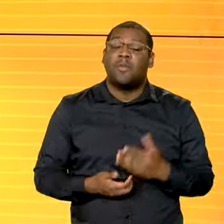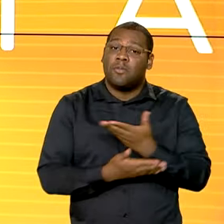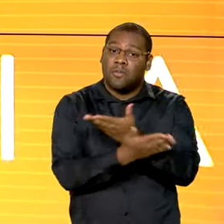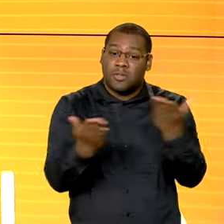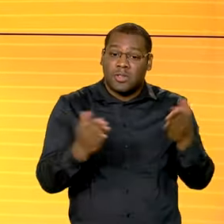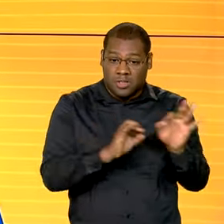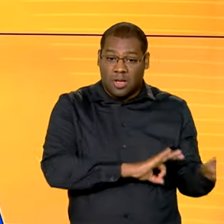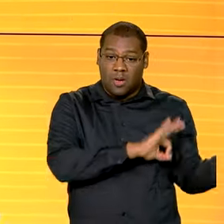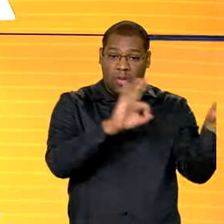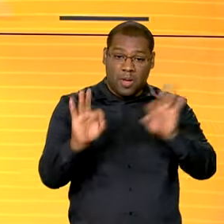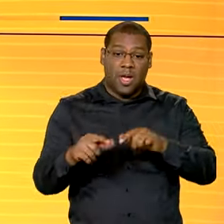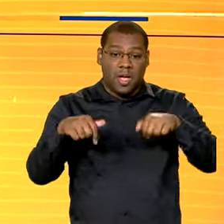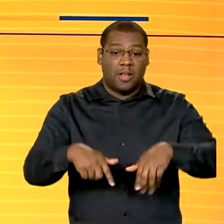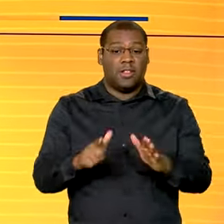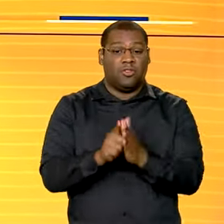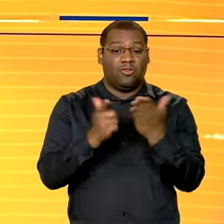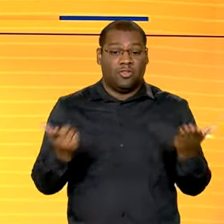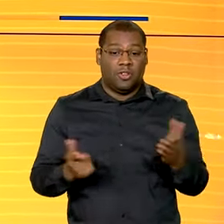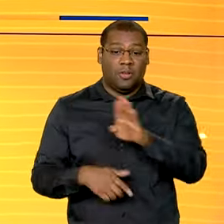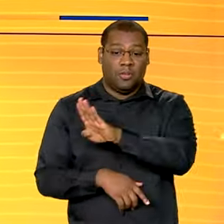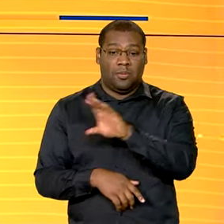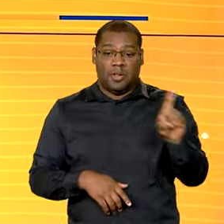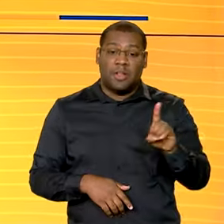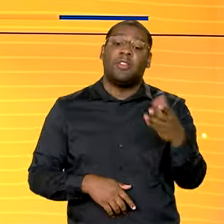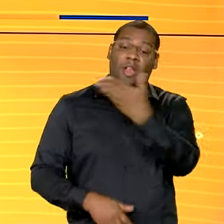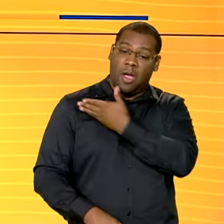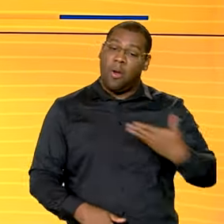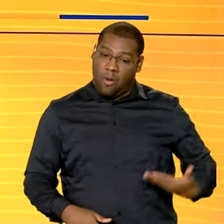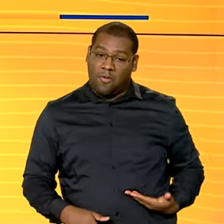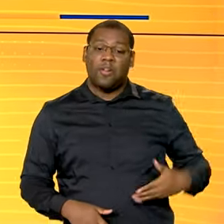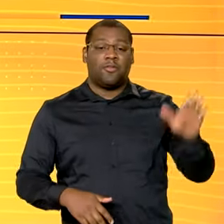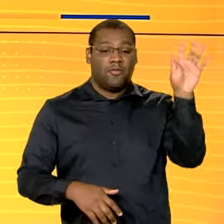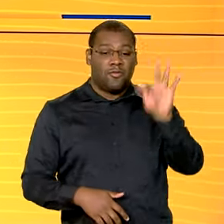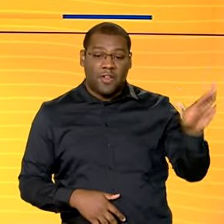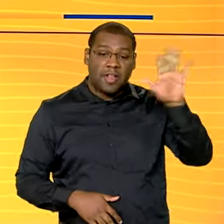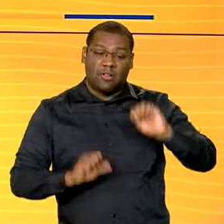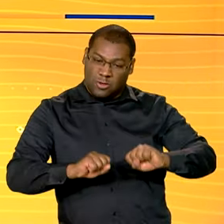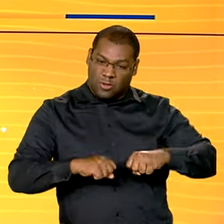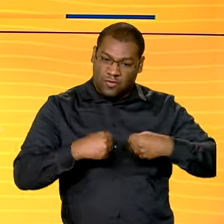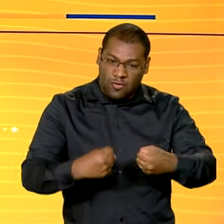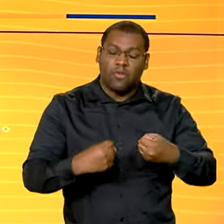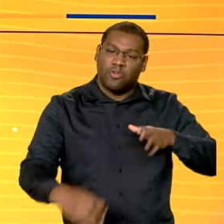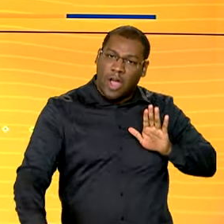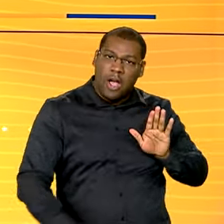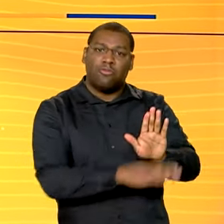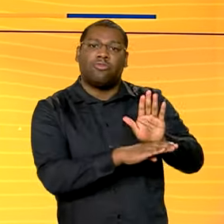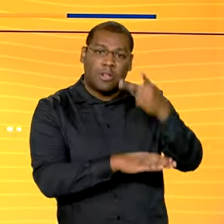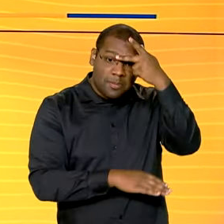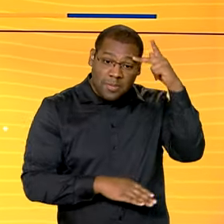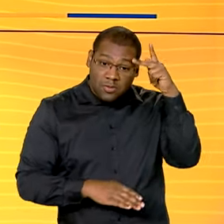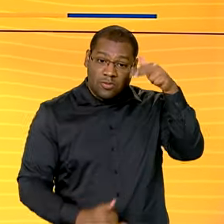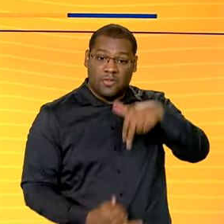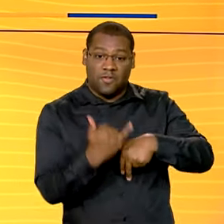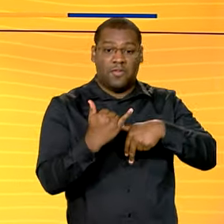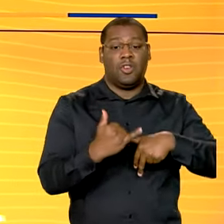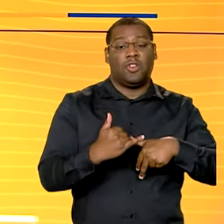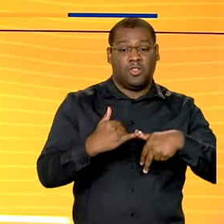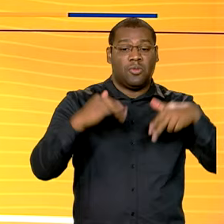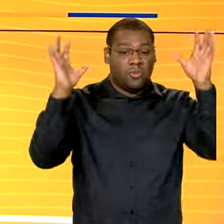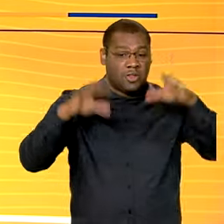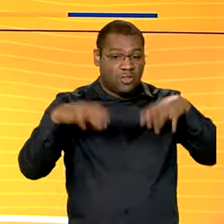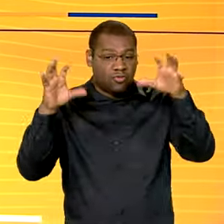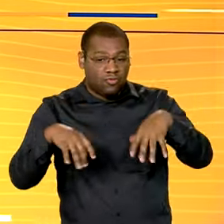acompanhado aqui no Brasil em dia, todo o governo federal está empenhado no socorro às vítimas das enchentes no Rio Grande do Sul.